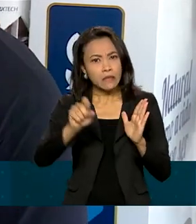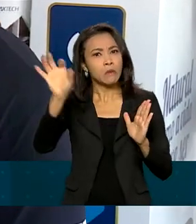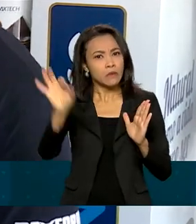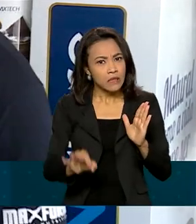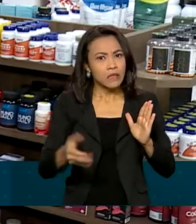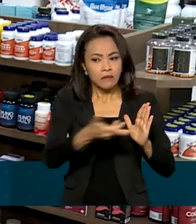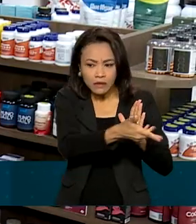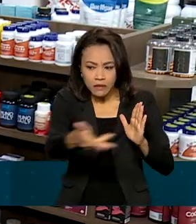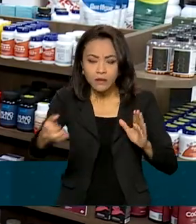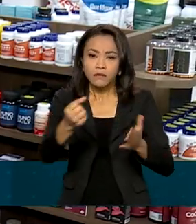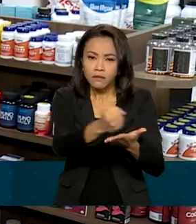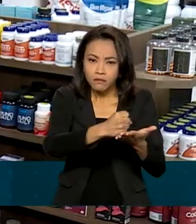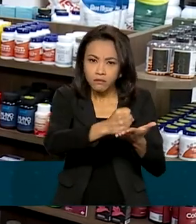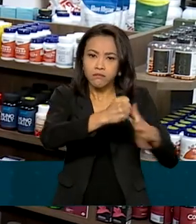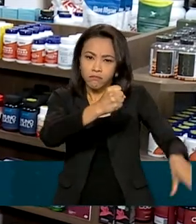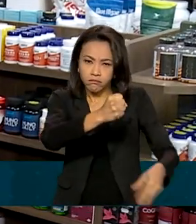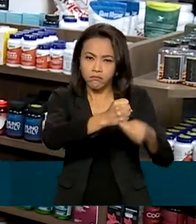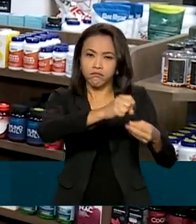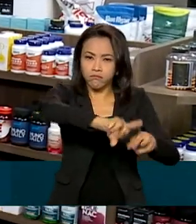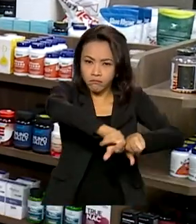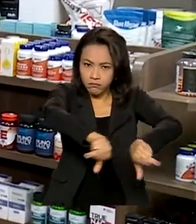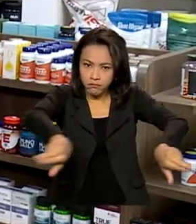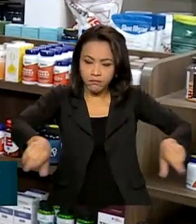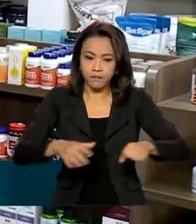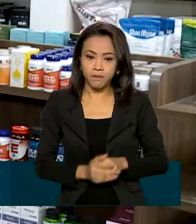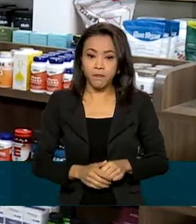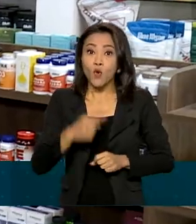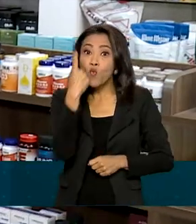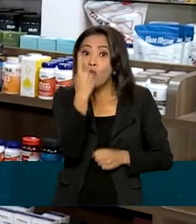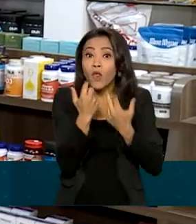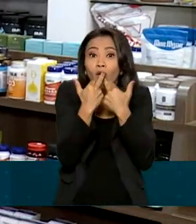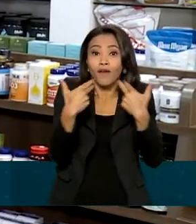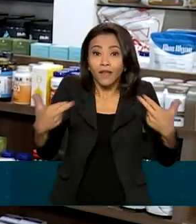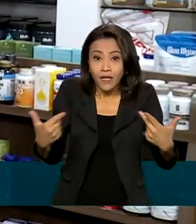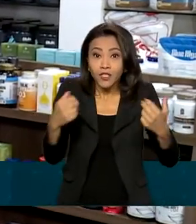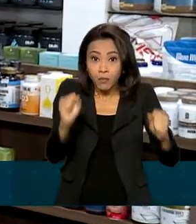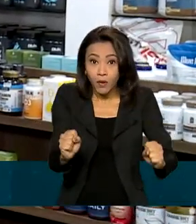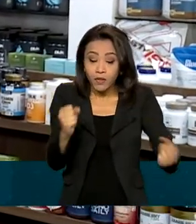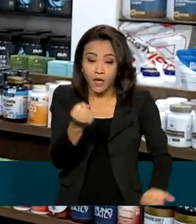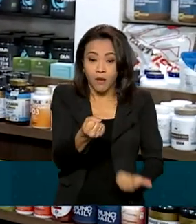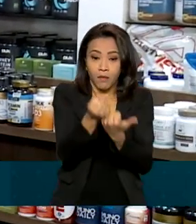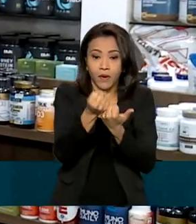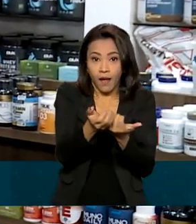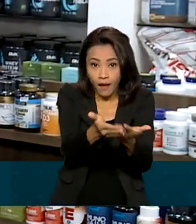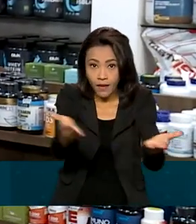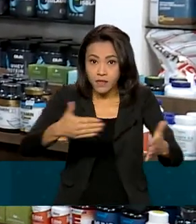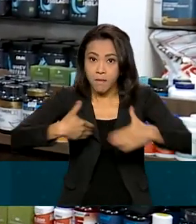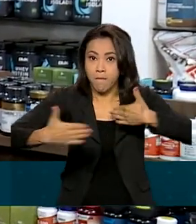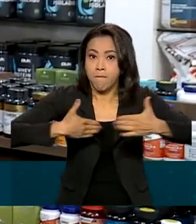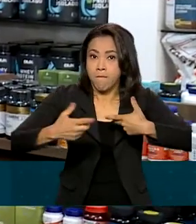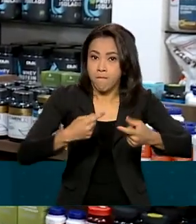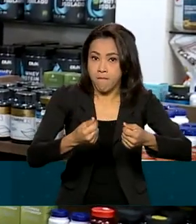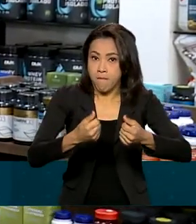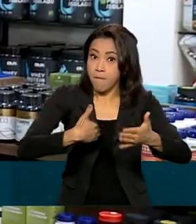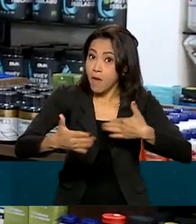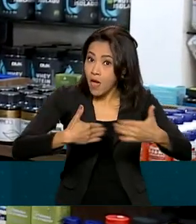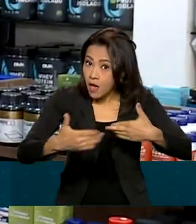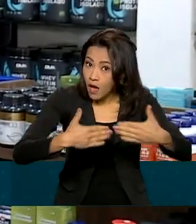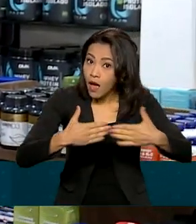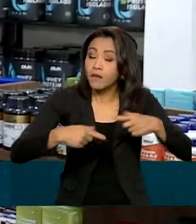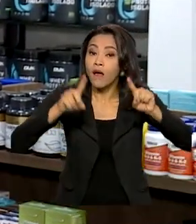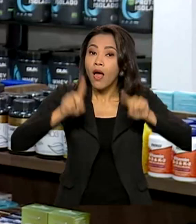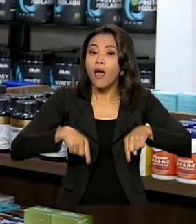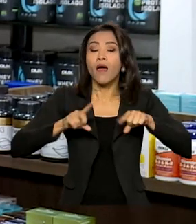valor dos produtos. Uma novidade que pode beneficiar o mercado de suplementos alimentares no Brasil é a redução do